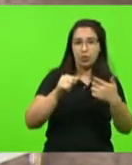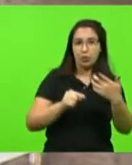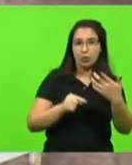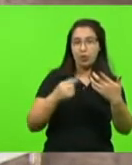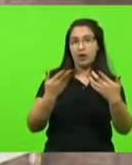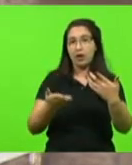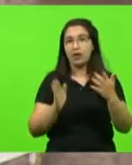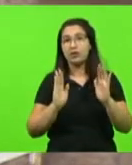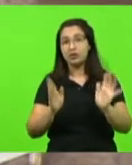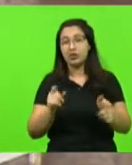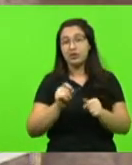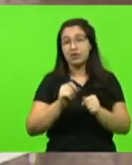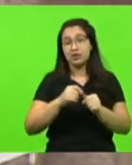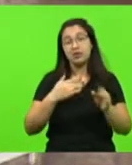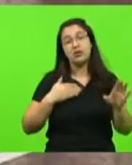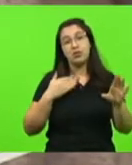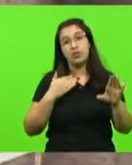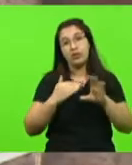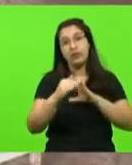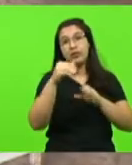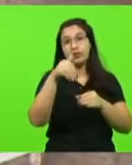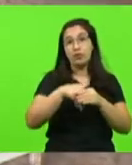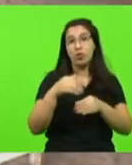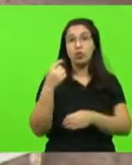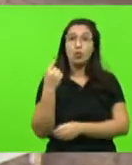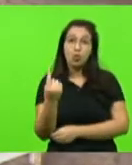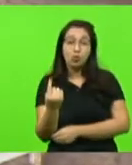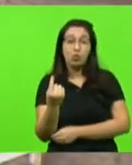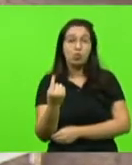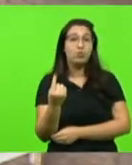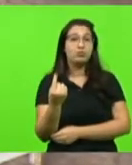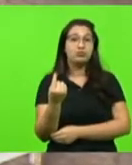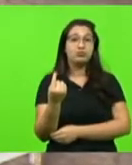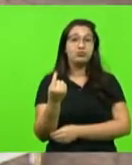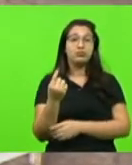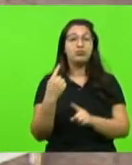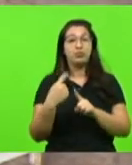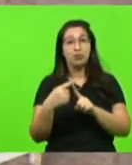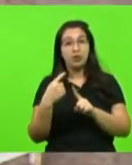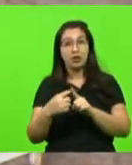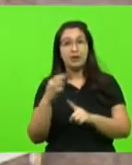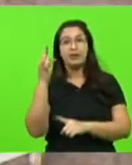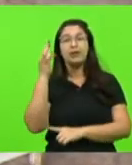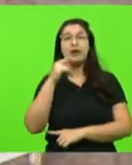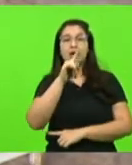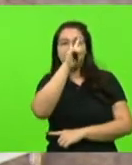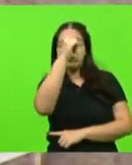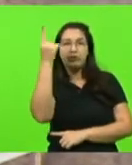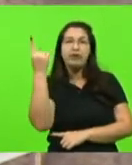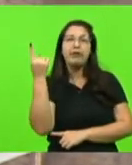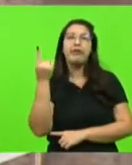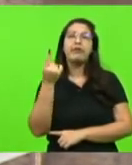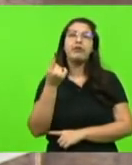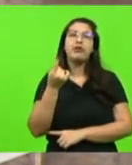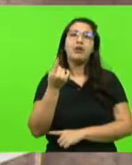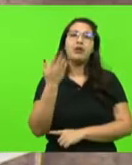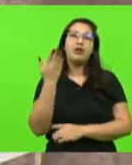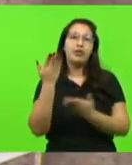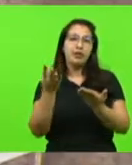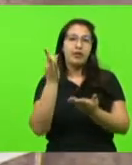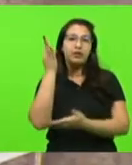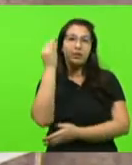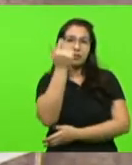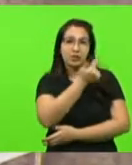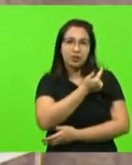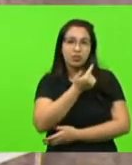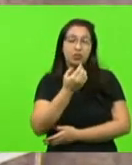eu encaminho o voto 1, mesmo que seja louvável a atitude e a iniciativa do deputado